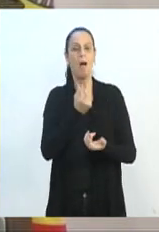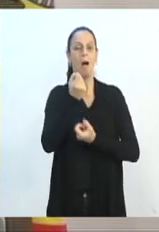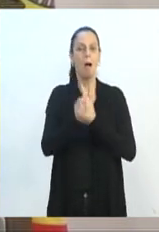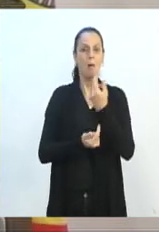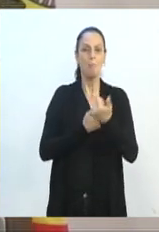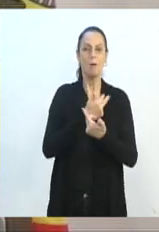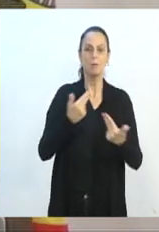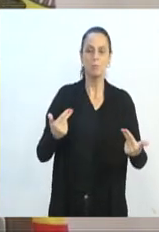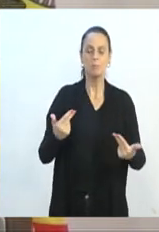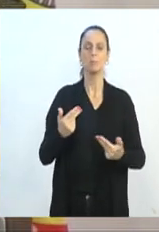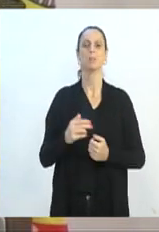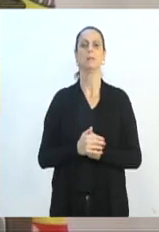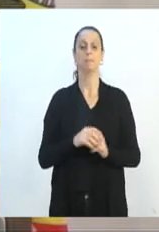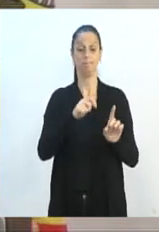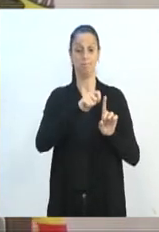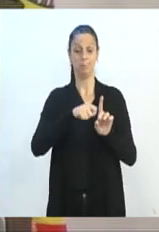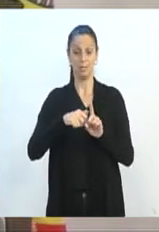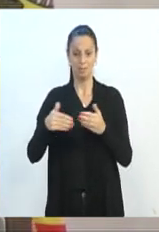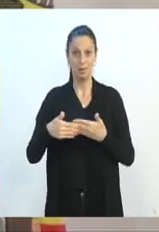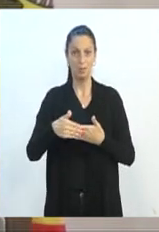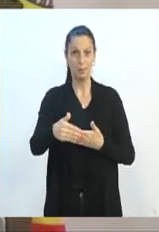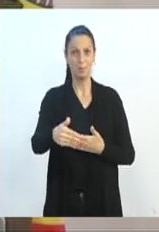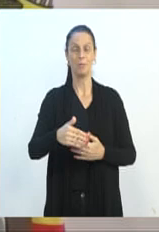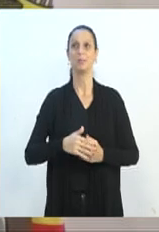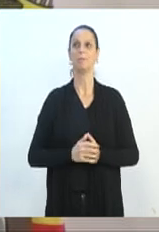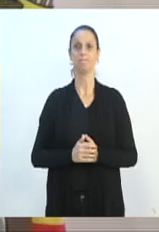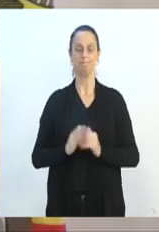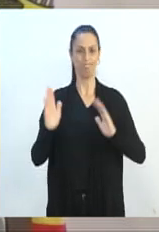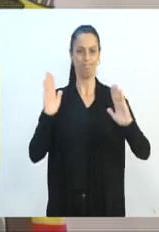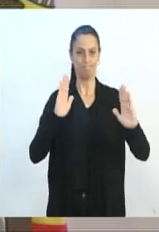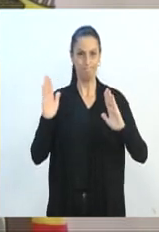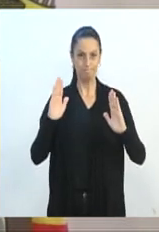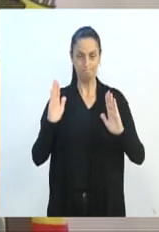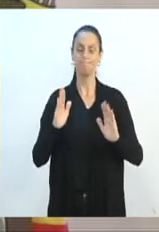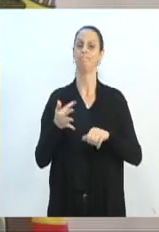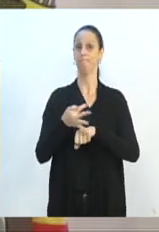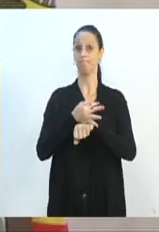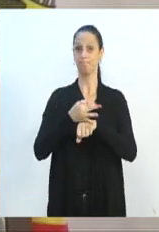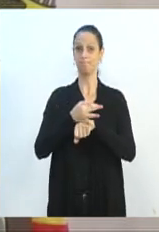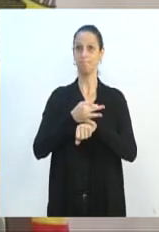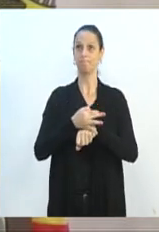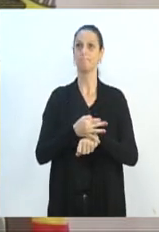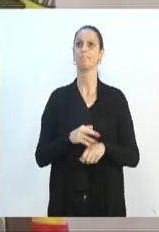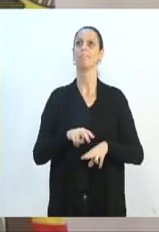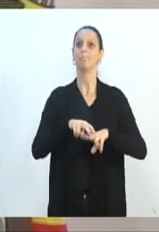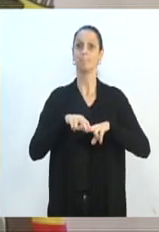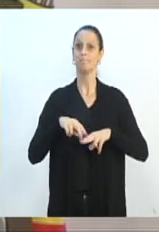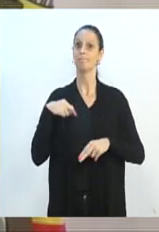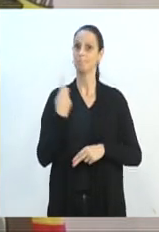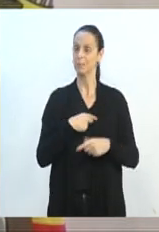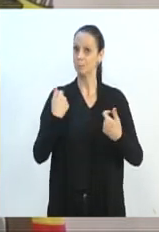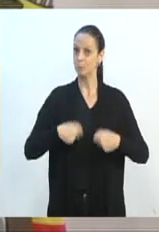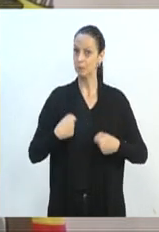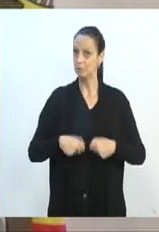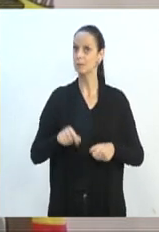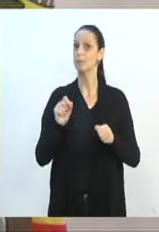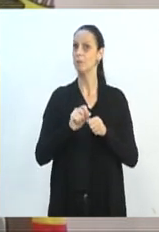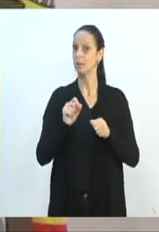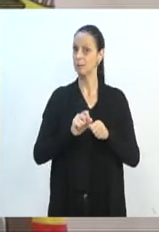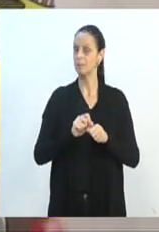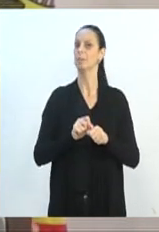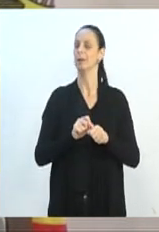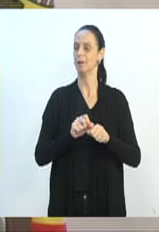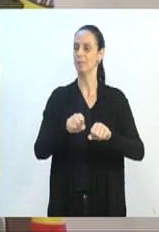próximos meses agora, principalmente nesse período de férias. Então nós temos que fazer. O mais importante é que